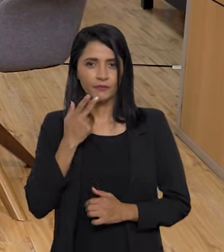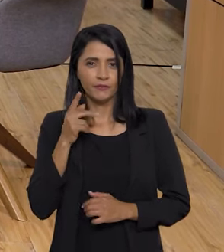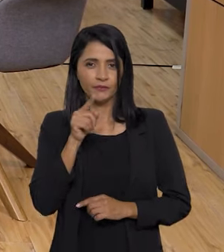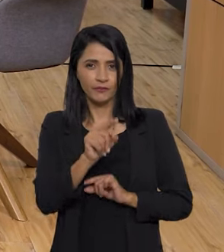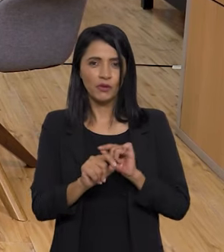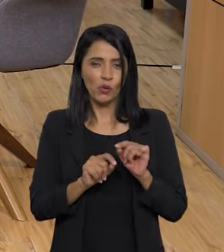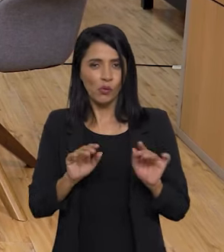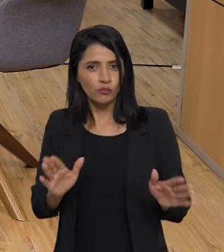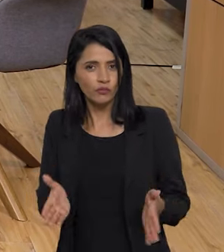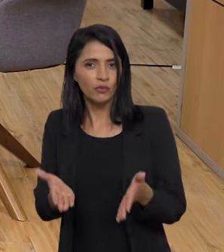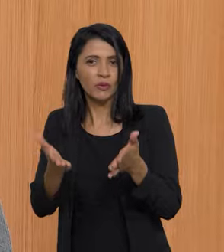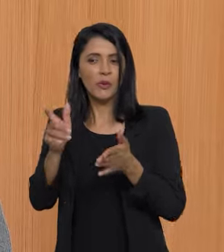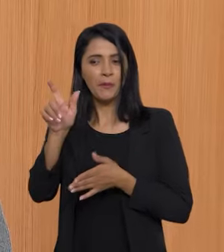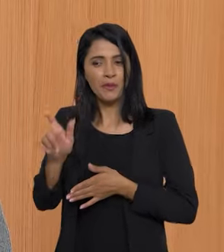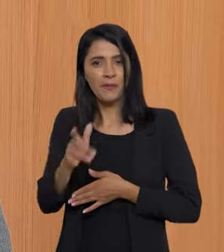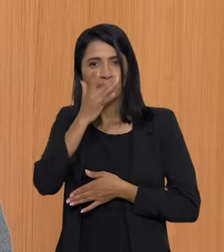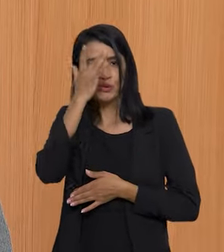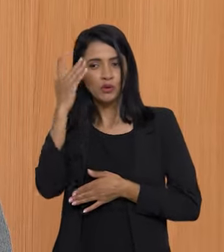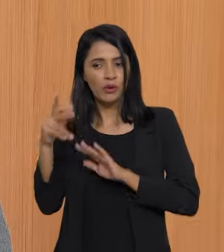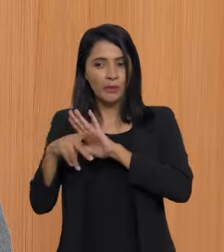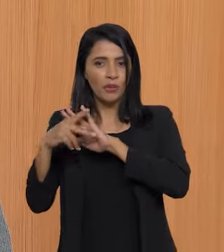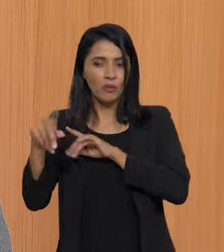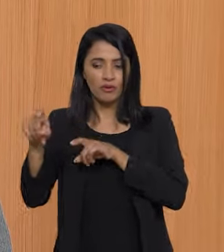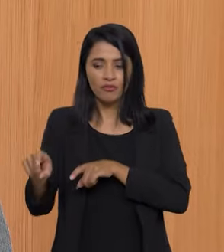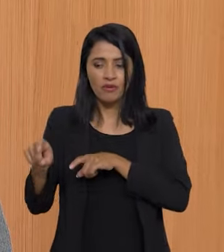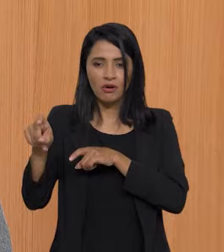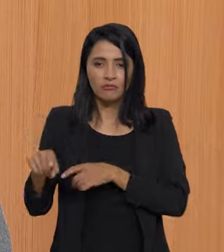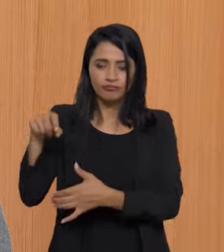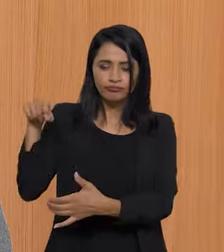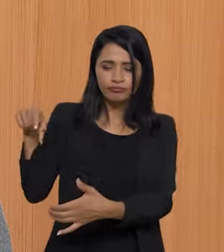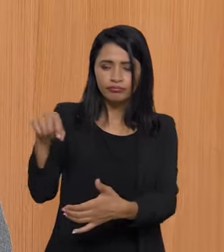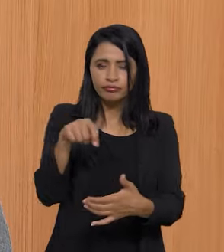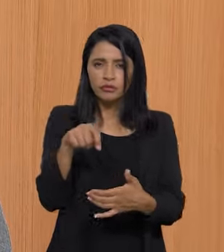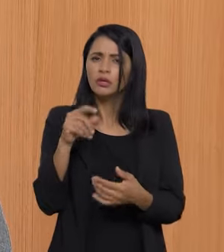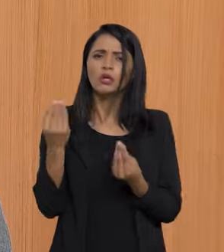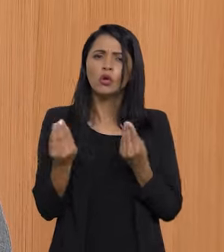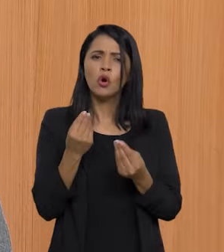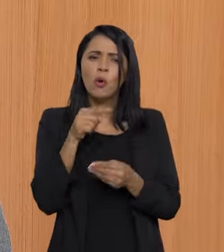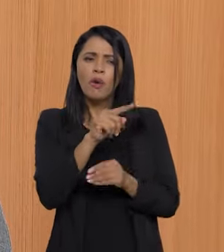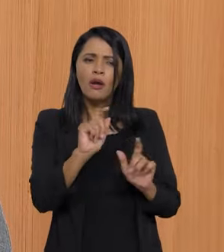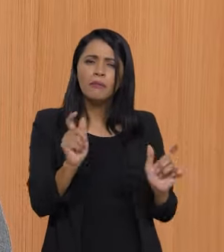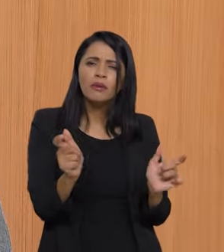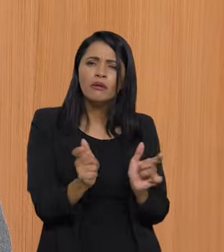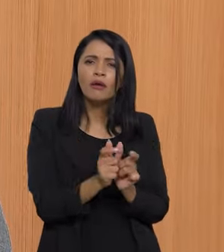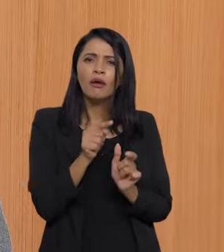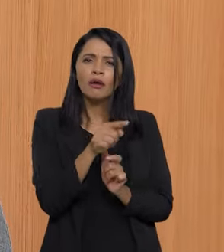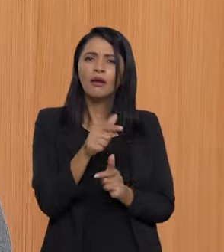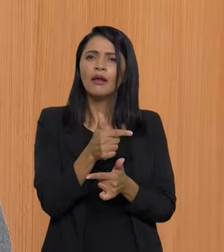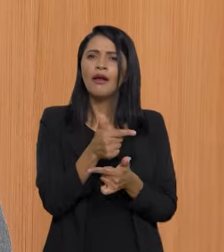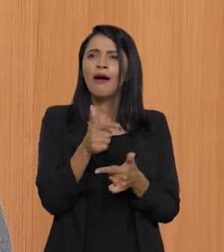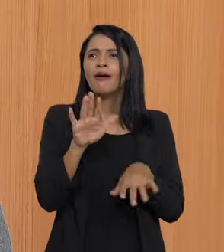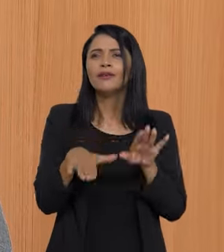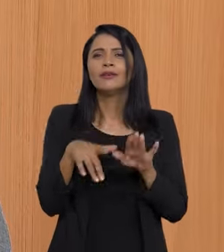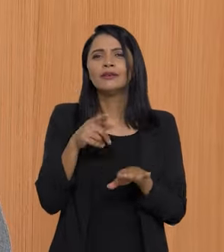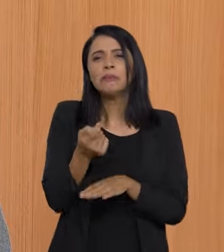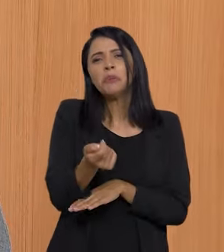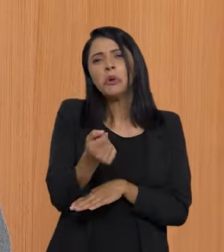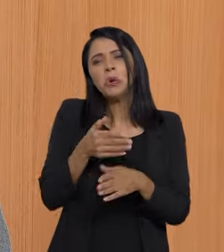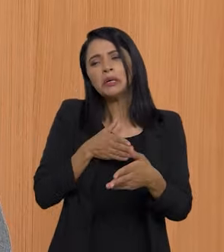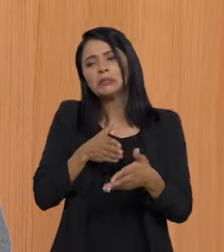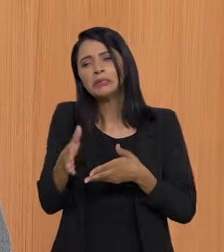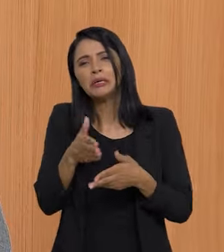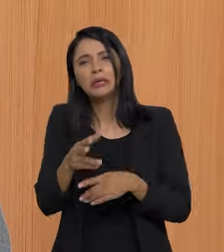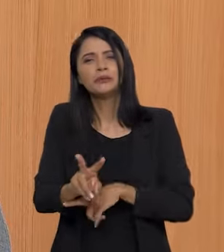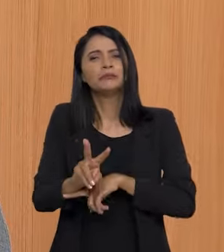de incentivo para o homem do campo, para produzir. Como é que isso vai chegar aos pequenos? Aqueles que muitas vezes têm menos